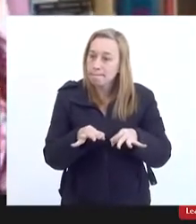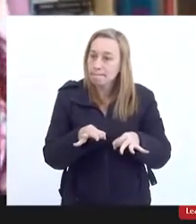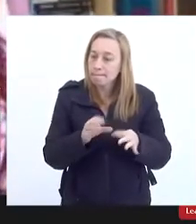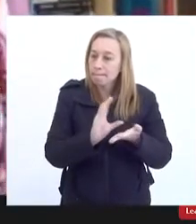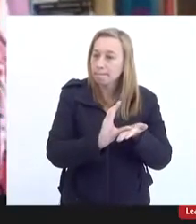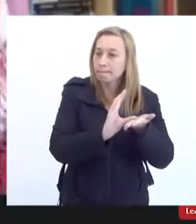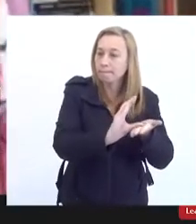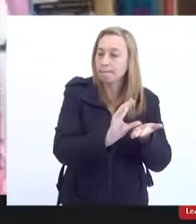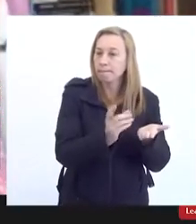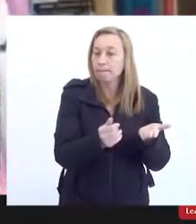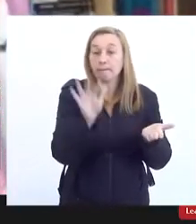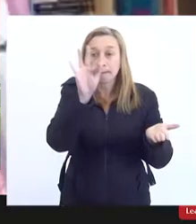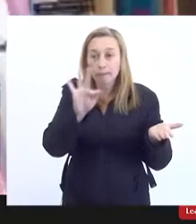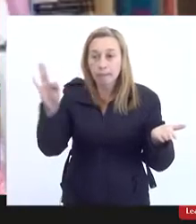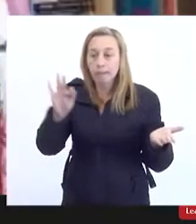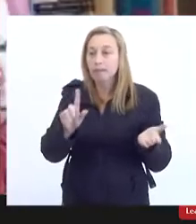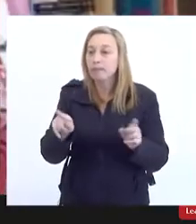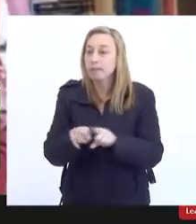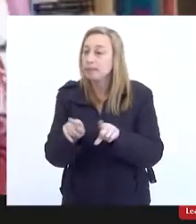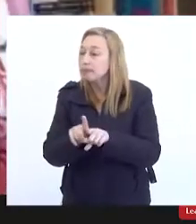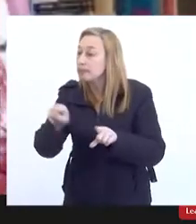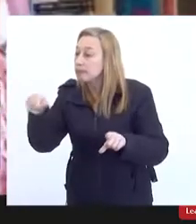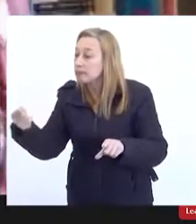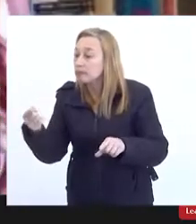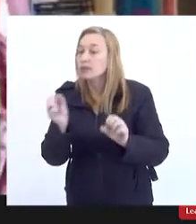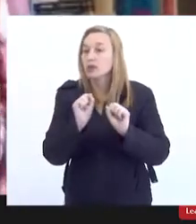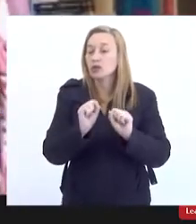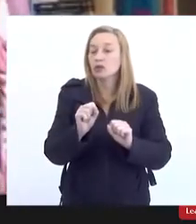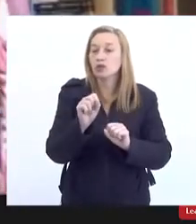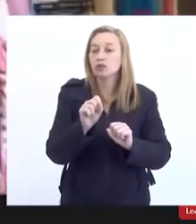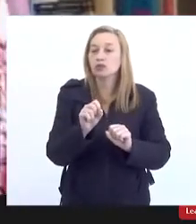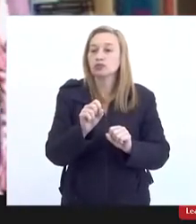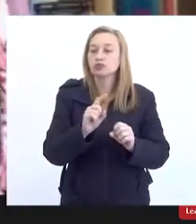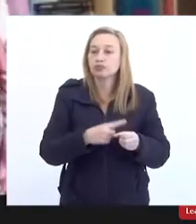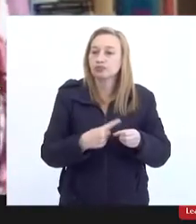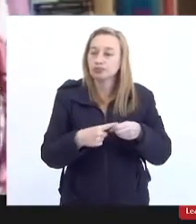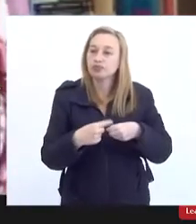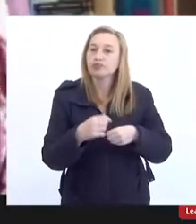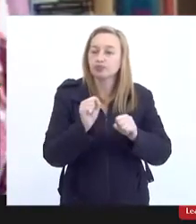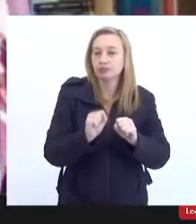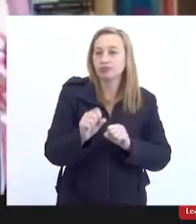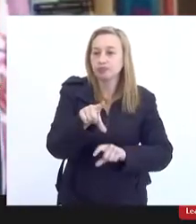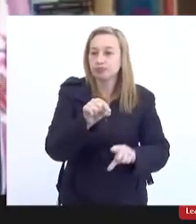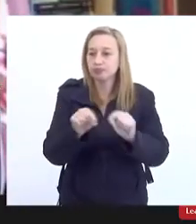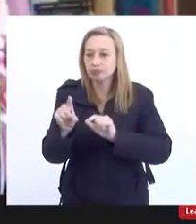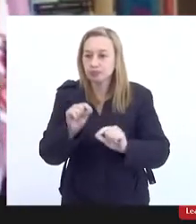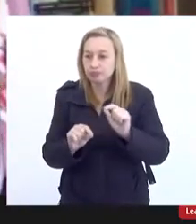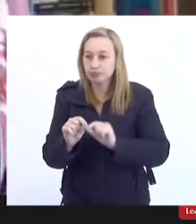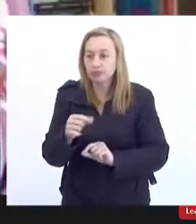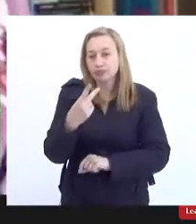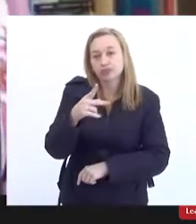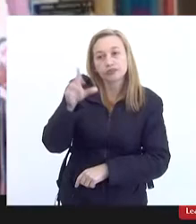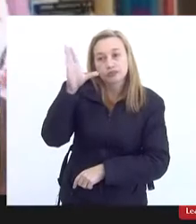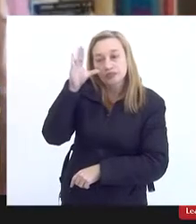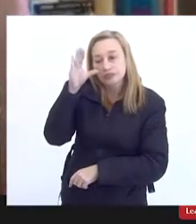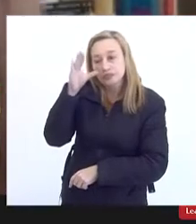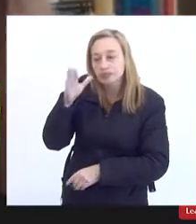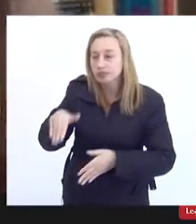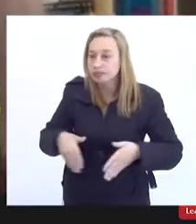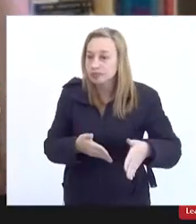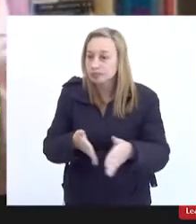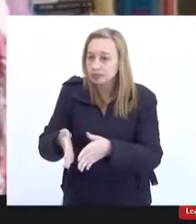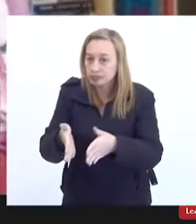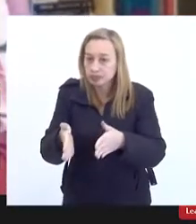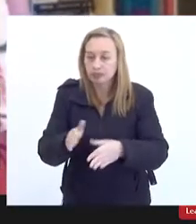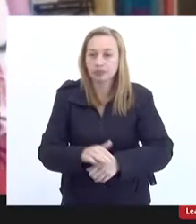federais. Também, por outro lado, o município pode decidir, caso seja do seu interesse, pelo caminho